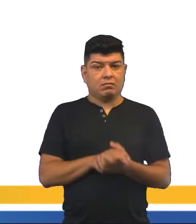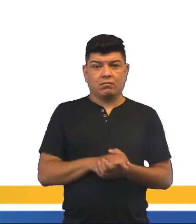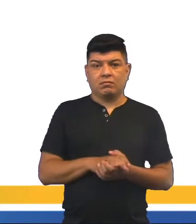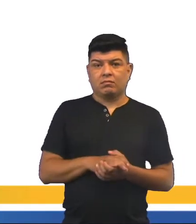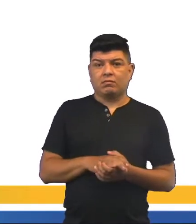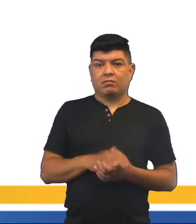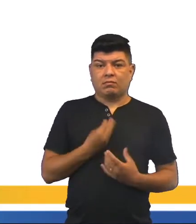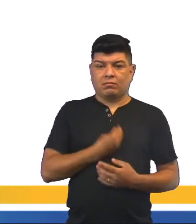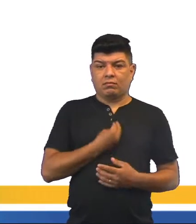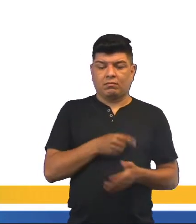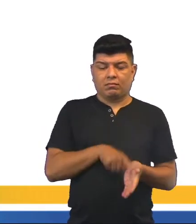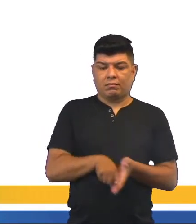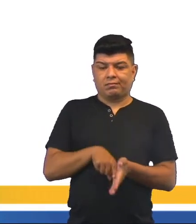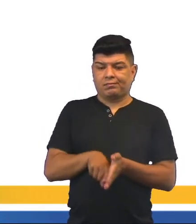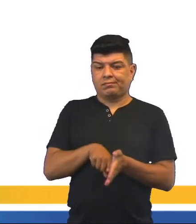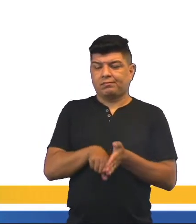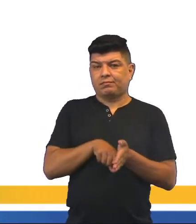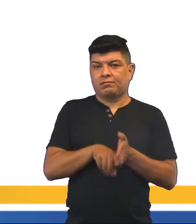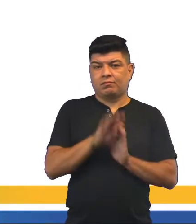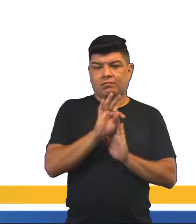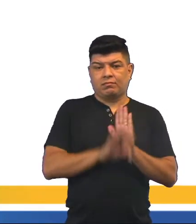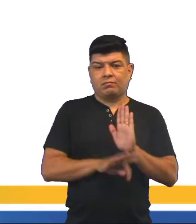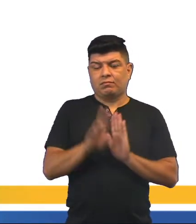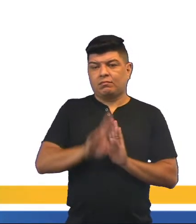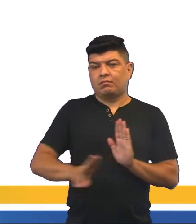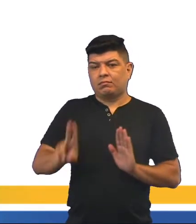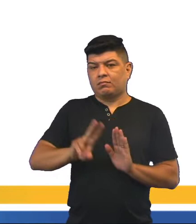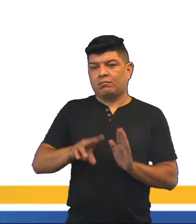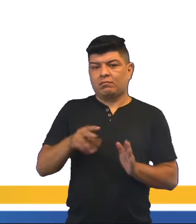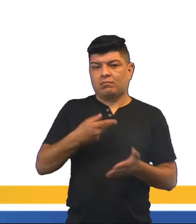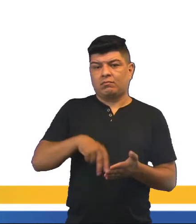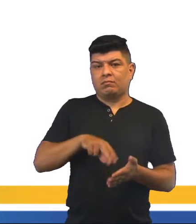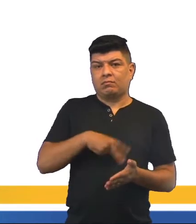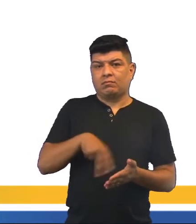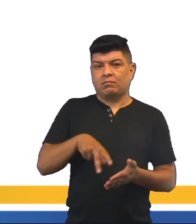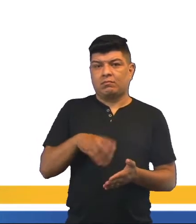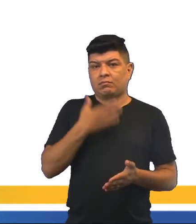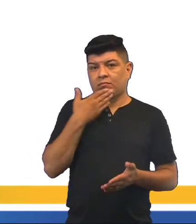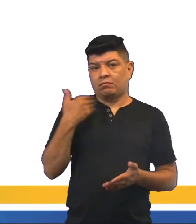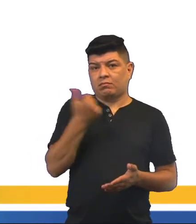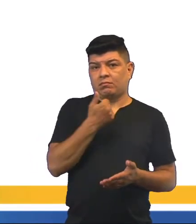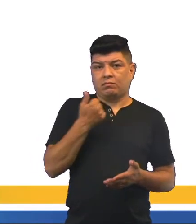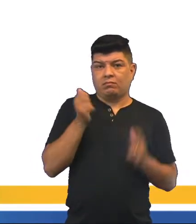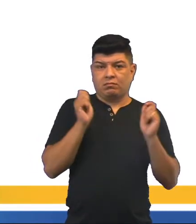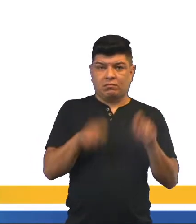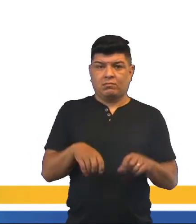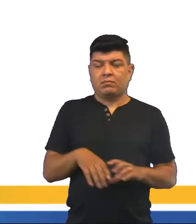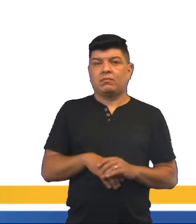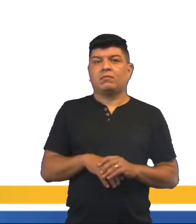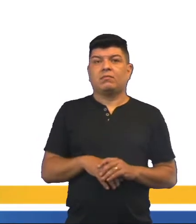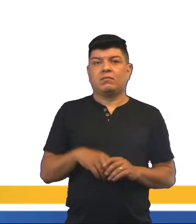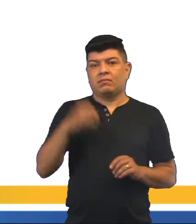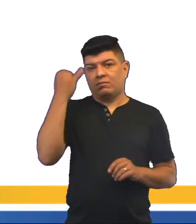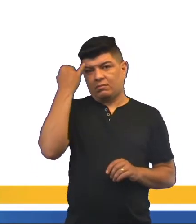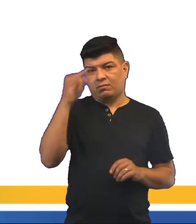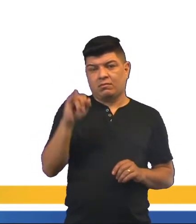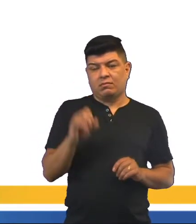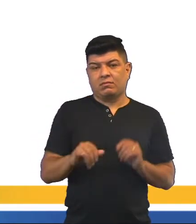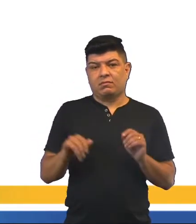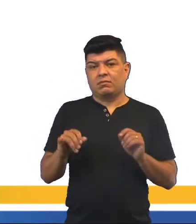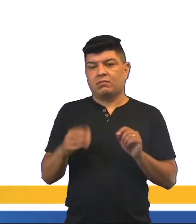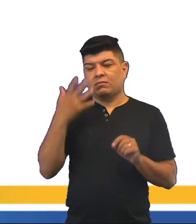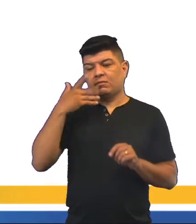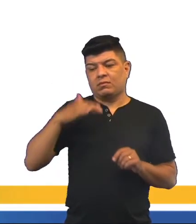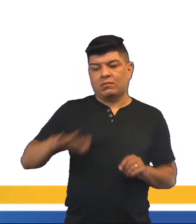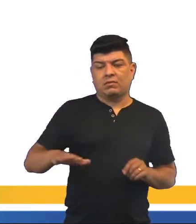a presente pesquisa, que é esse texto, aplicou a dança criativa para aprimorar o potencial criativo em crianças